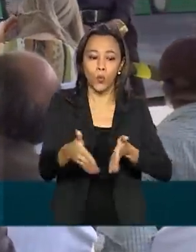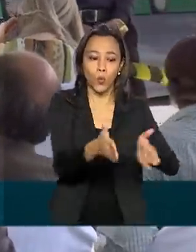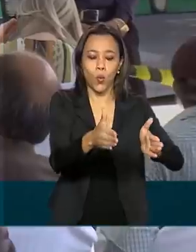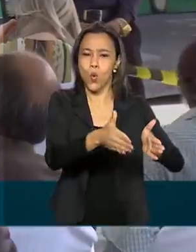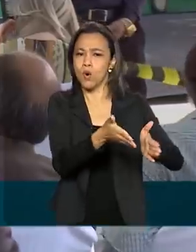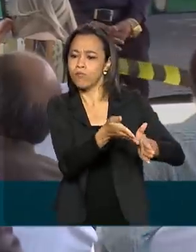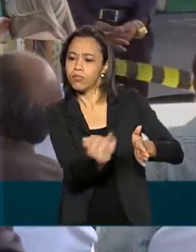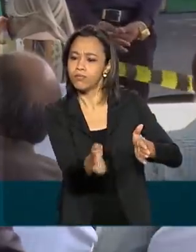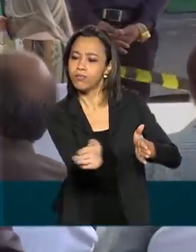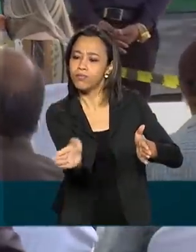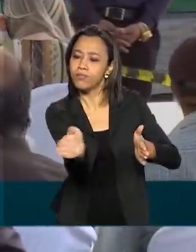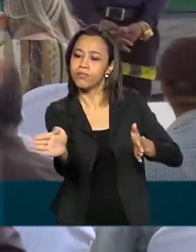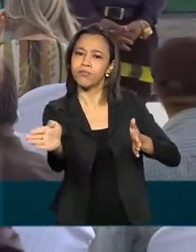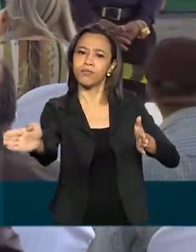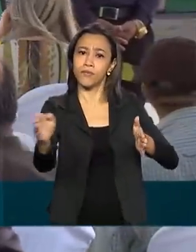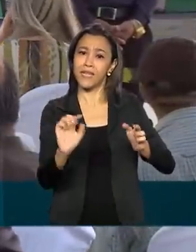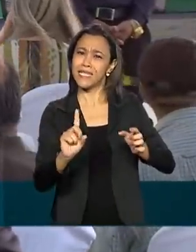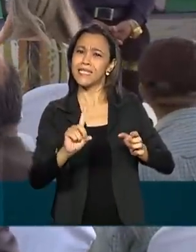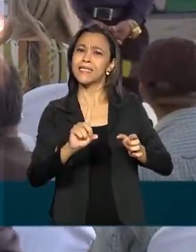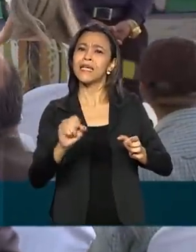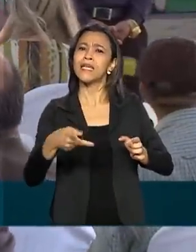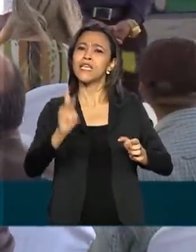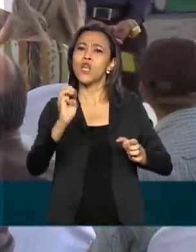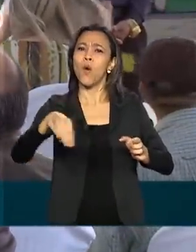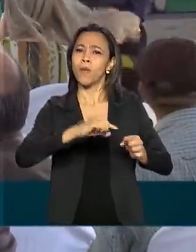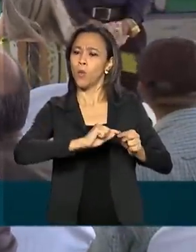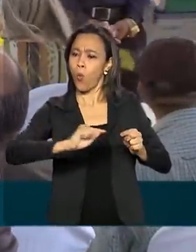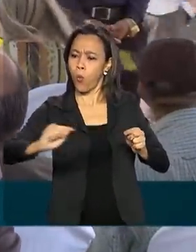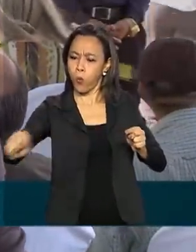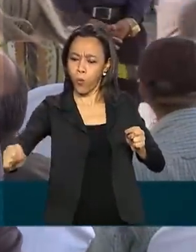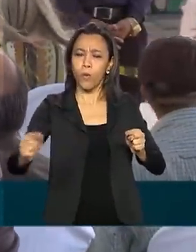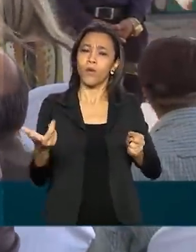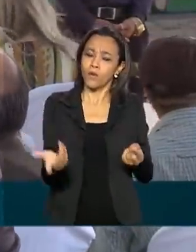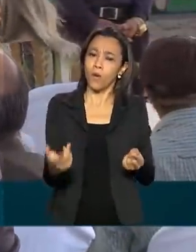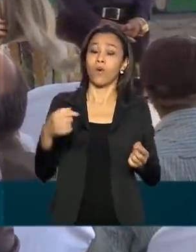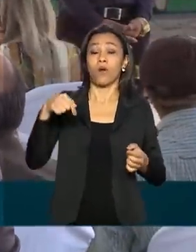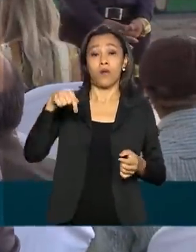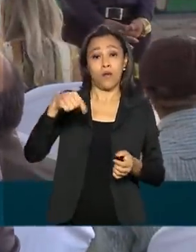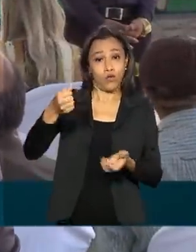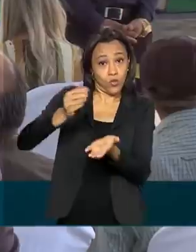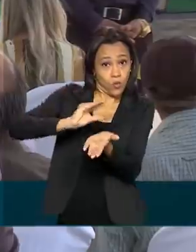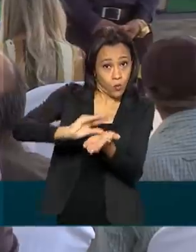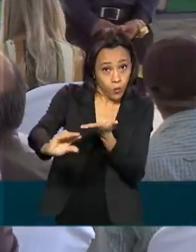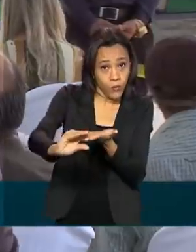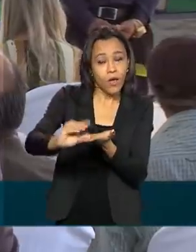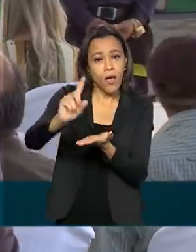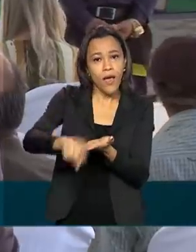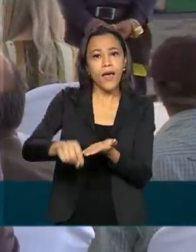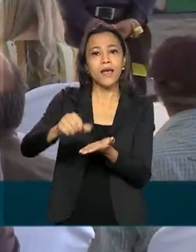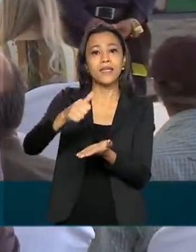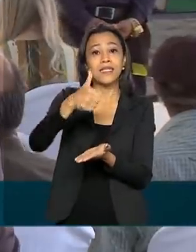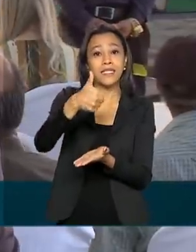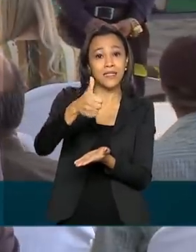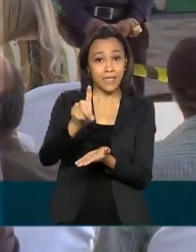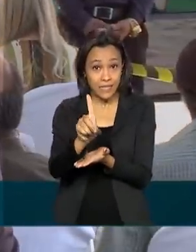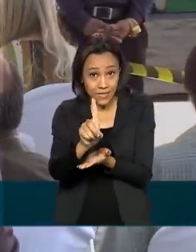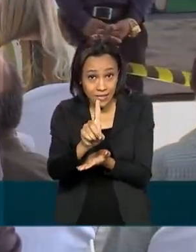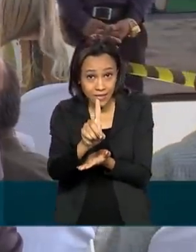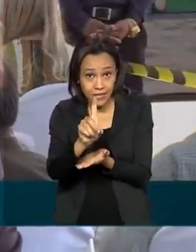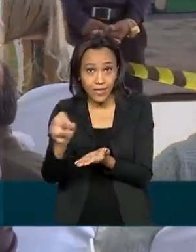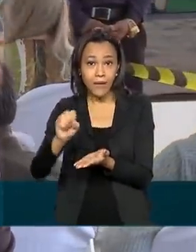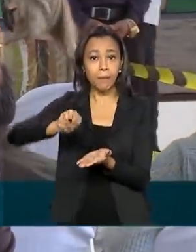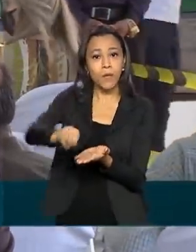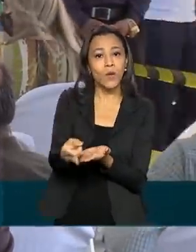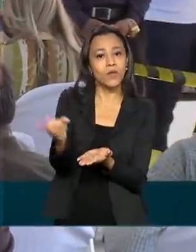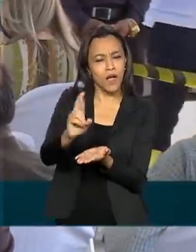quilômetros daqui do município. O investimento do governo federal é da ordem de cerca de 100 milhões de reais.